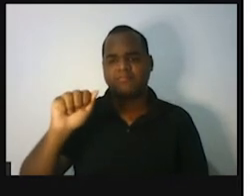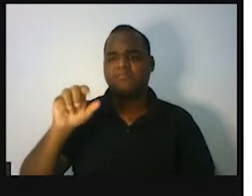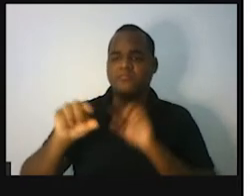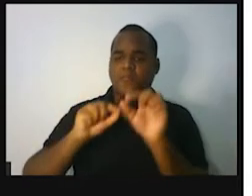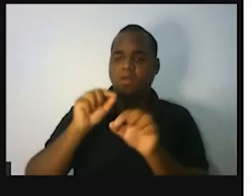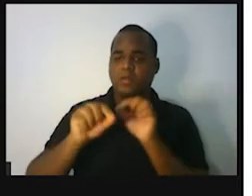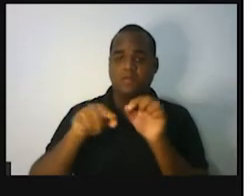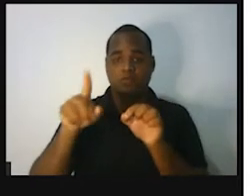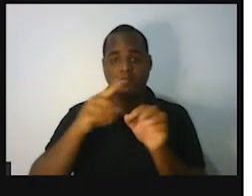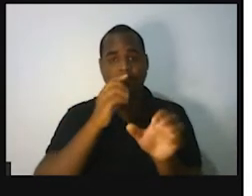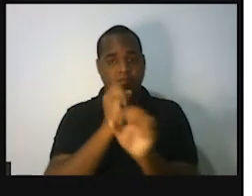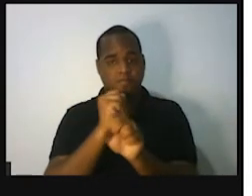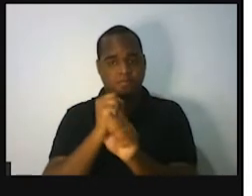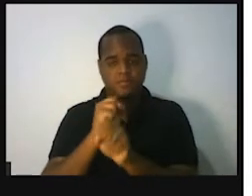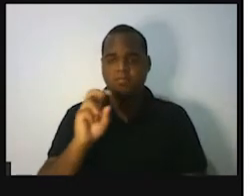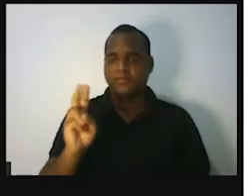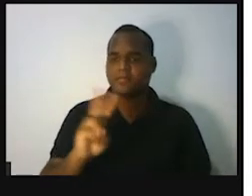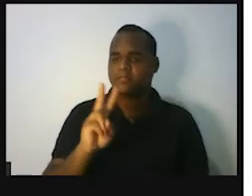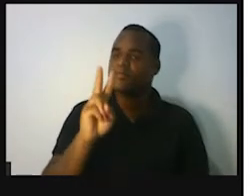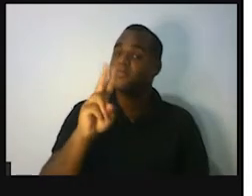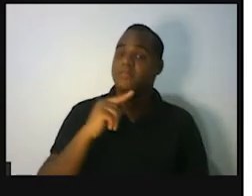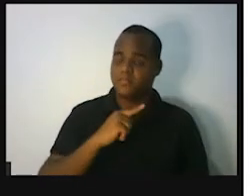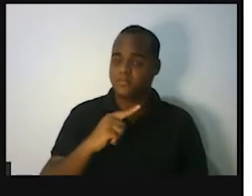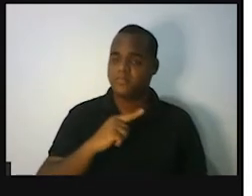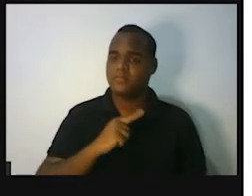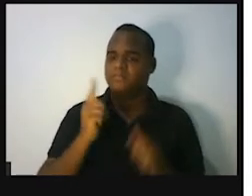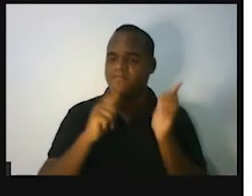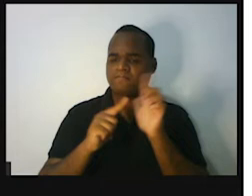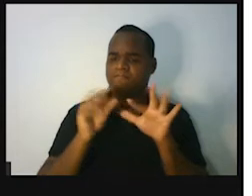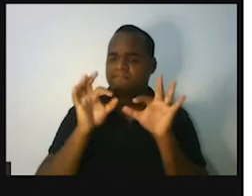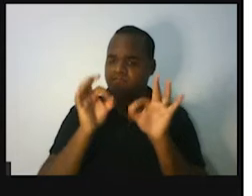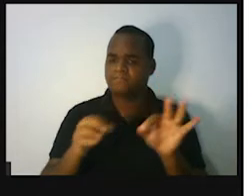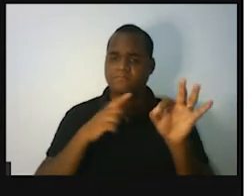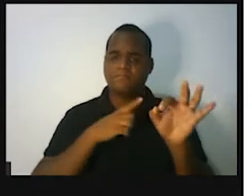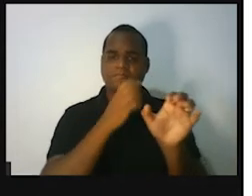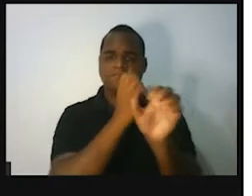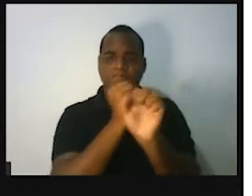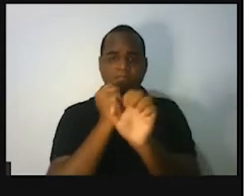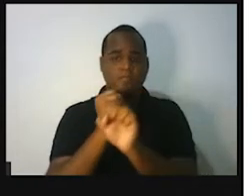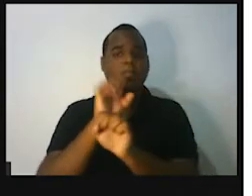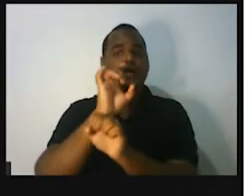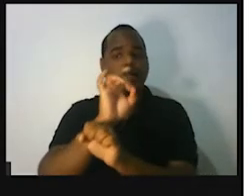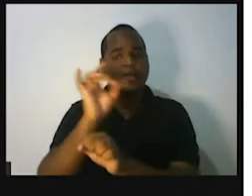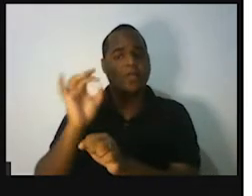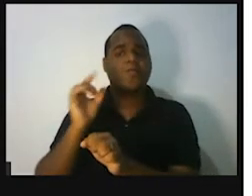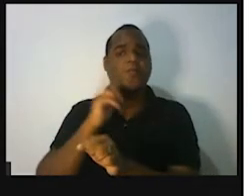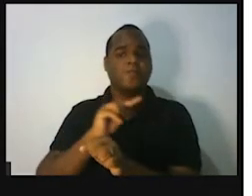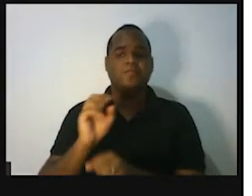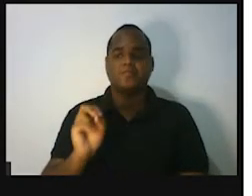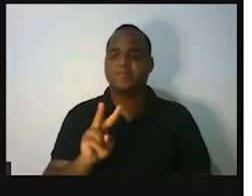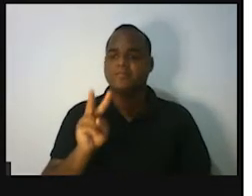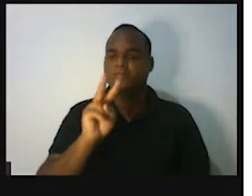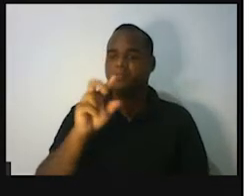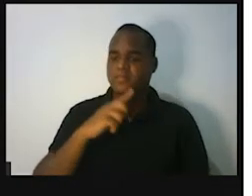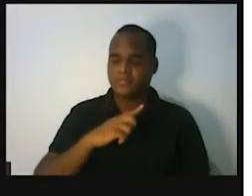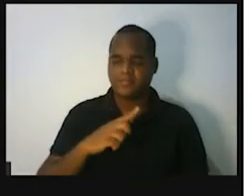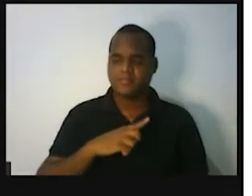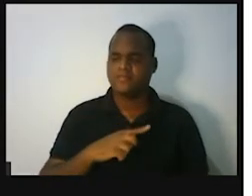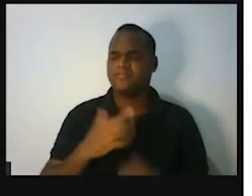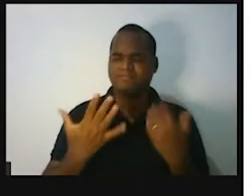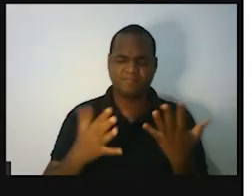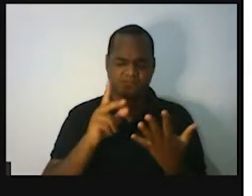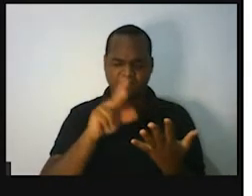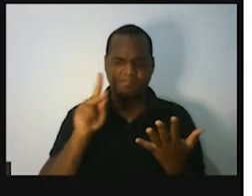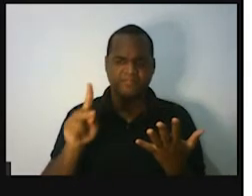soma valores e divide pela quantidade desses valores. Professor, se eu